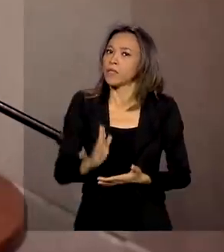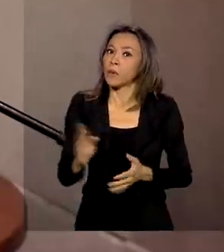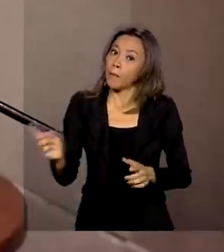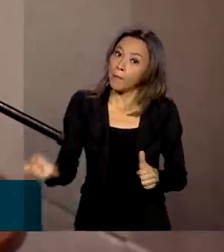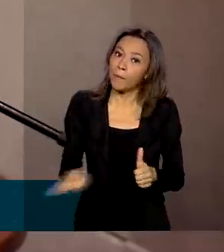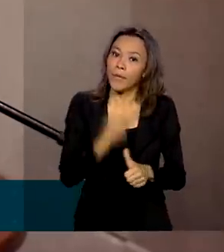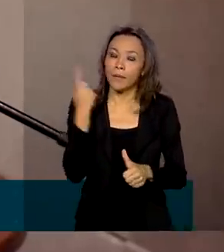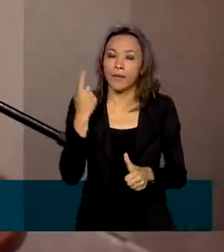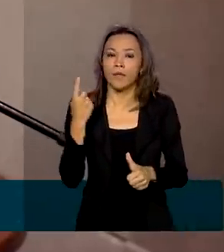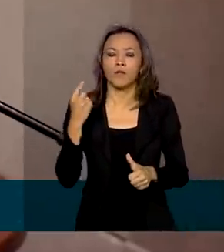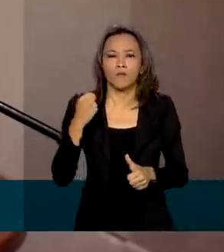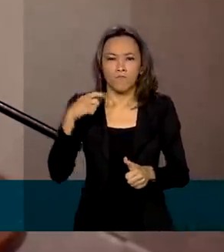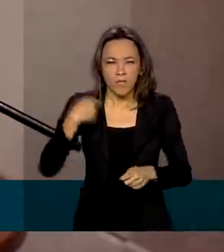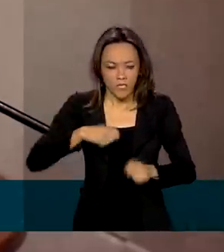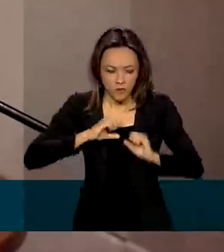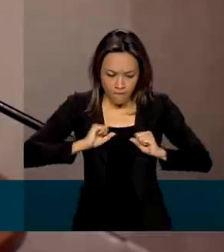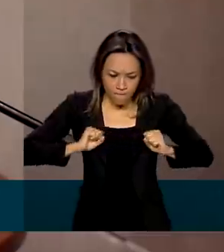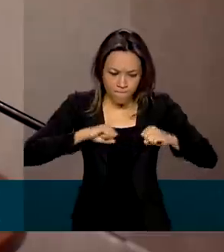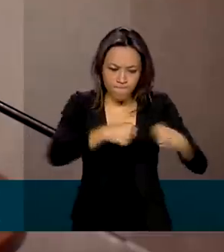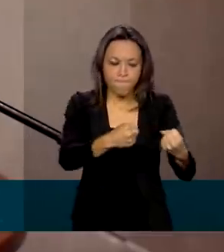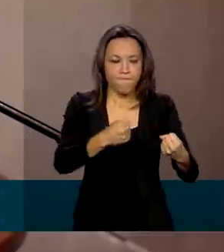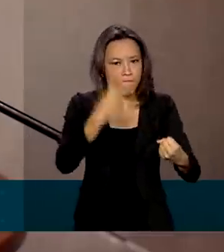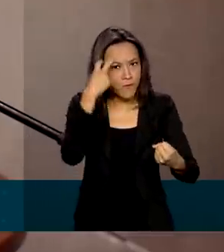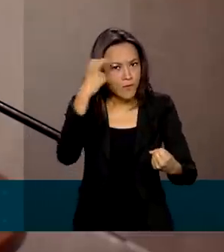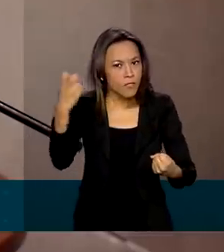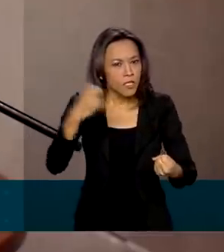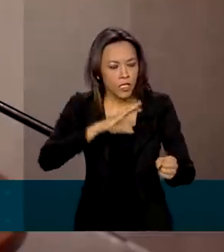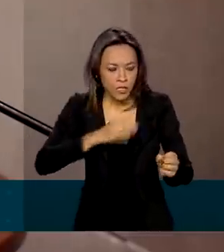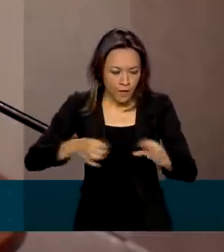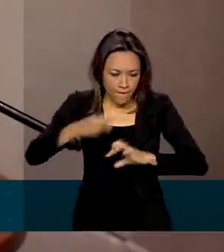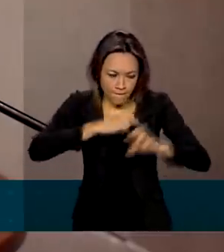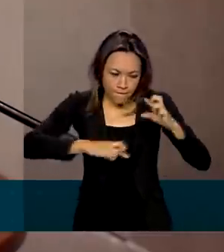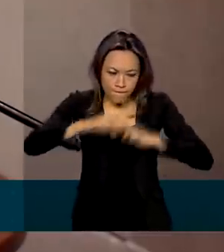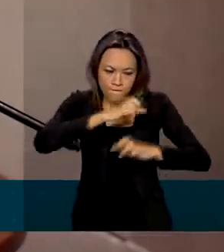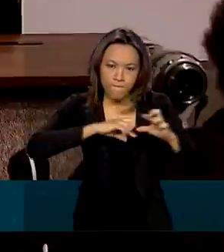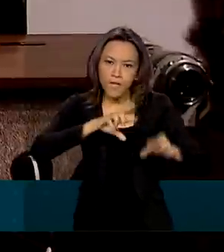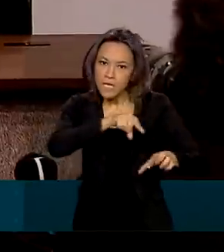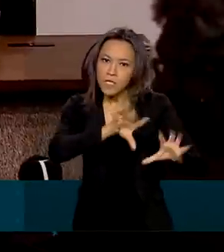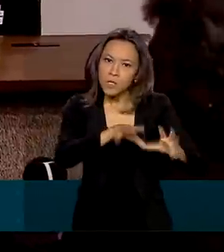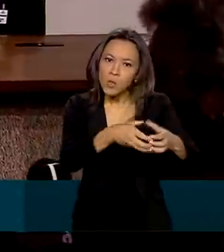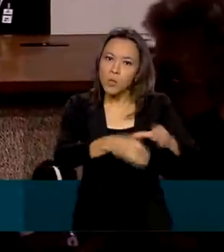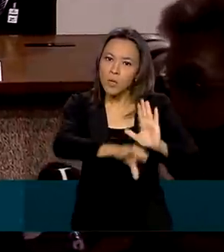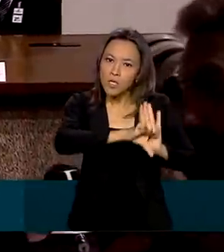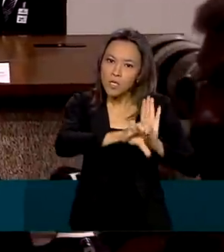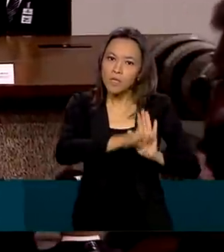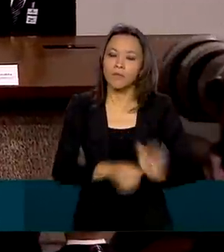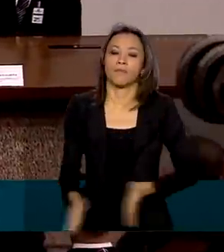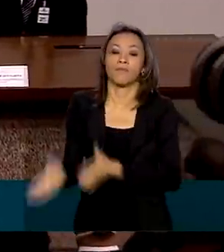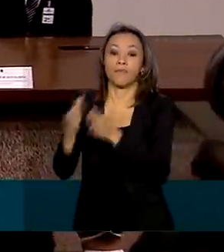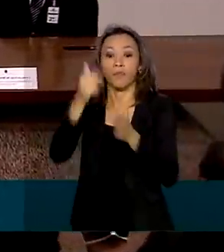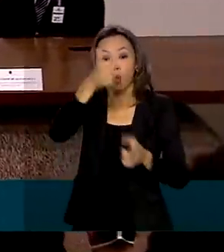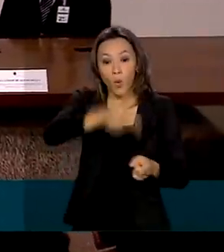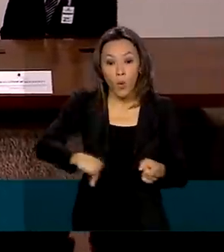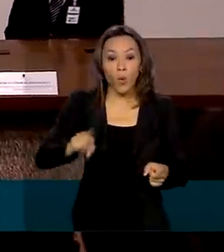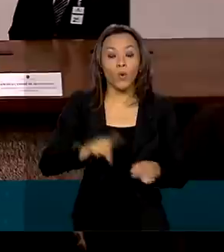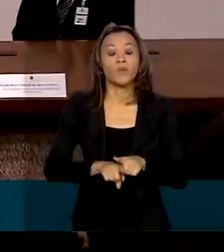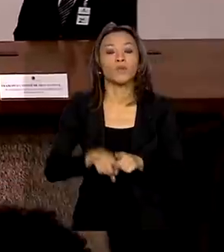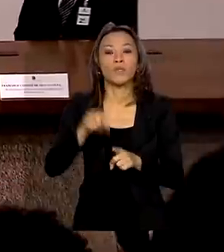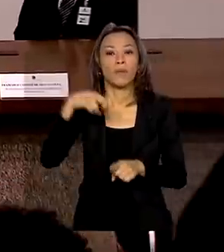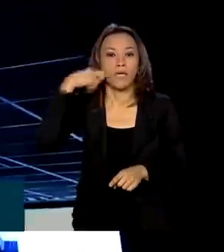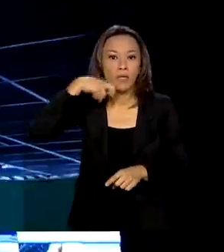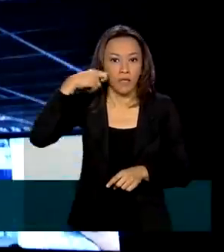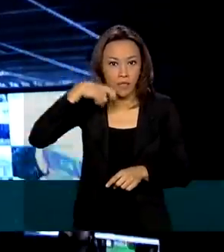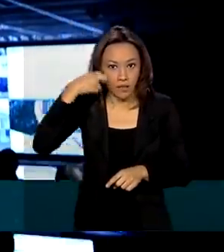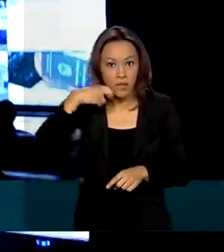efetivo, com muita inteligência e investigação a essas facções criminosas. O Rio Grande do Norte também assinou a